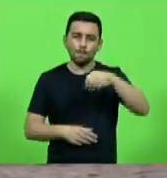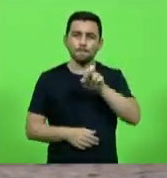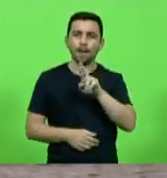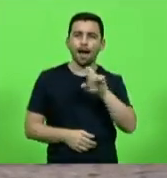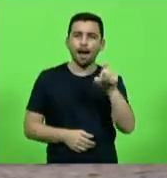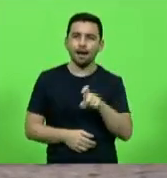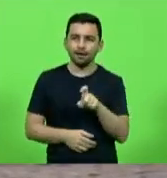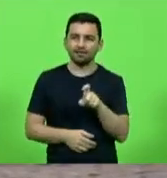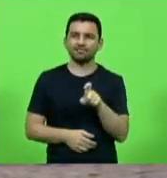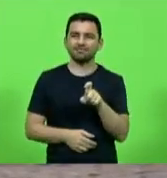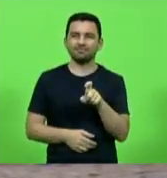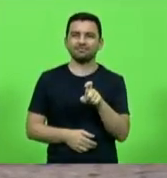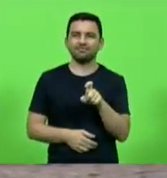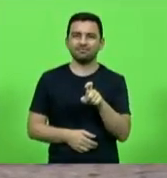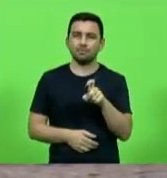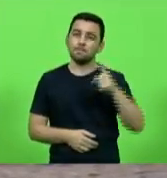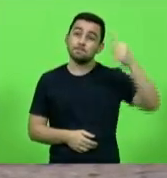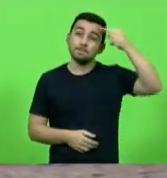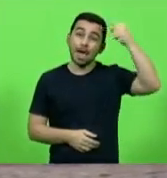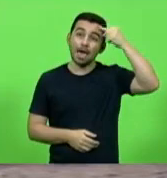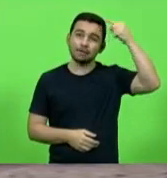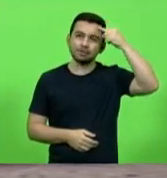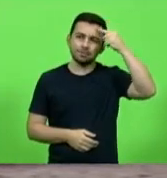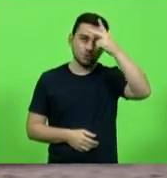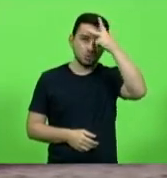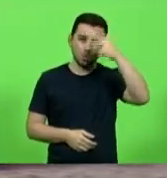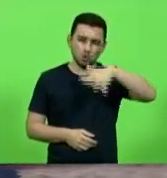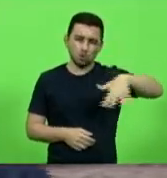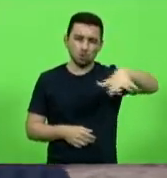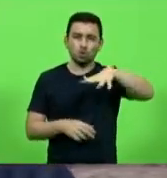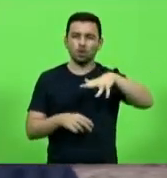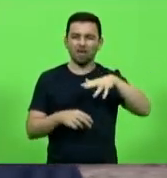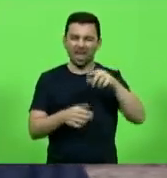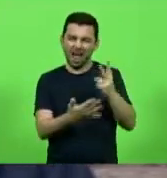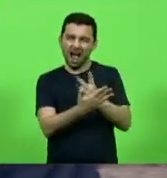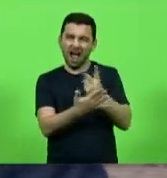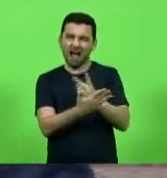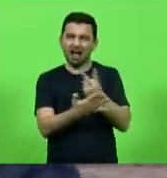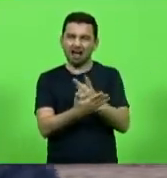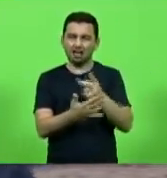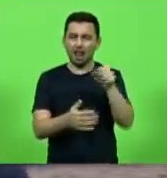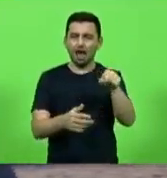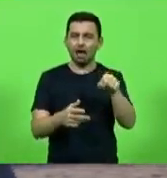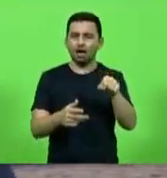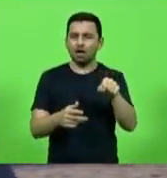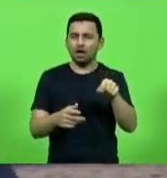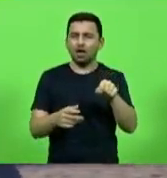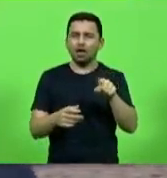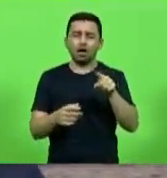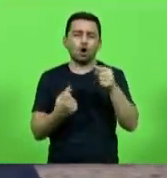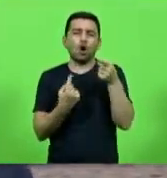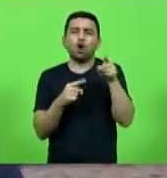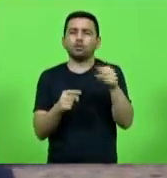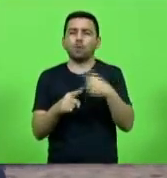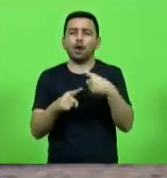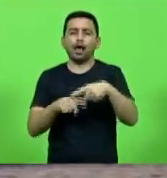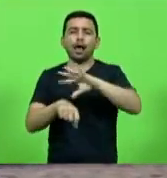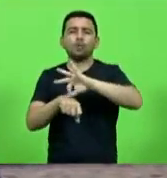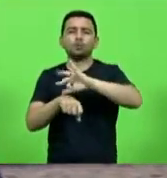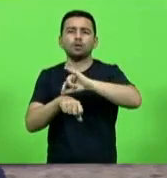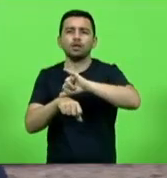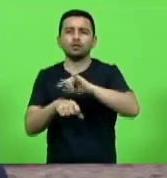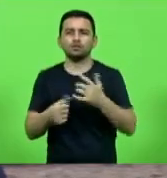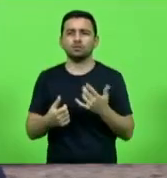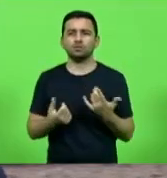que acha que bandido é uma vítima da sociedade, uma vítima do capitalismo, por isso que eles tratam